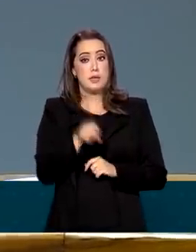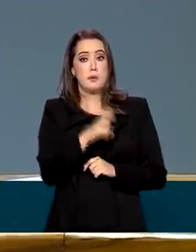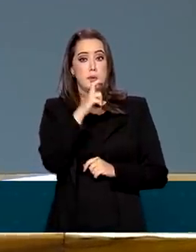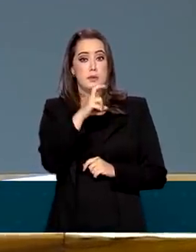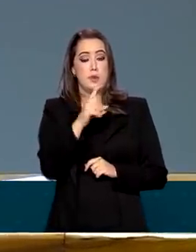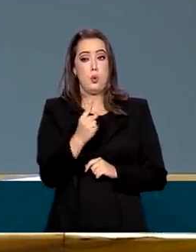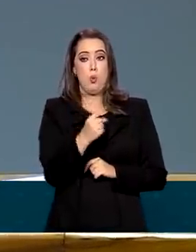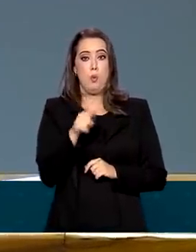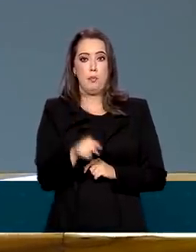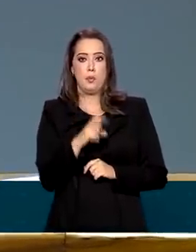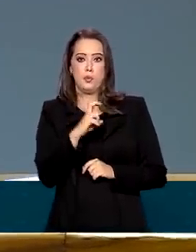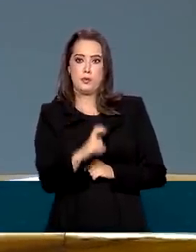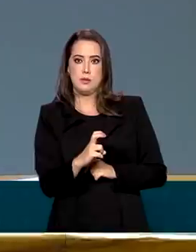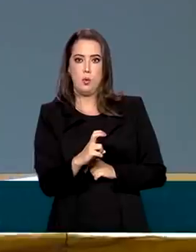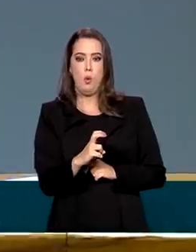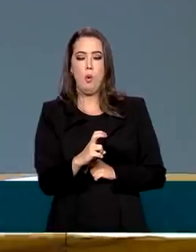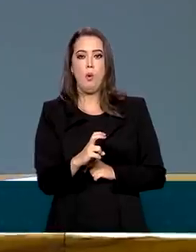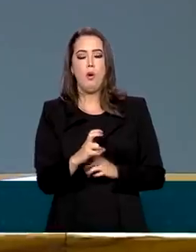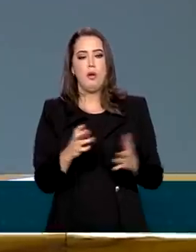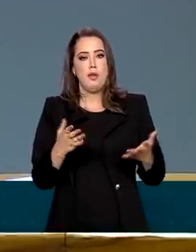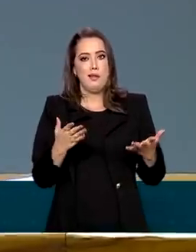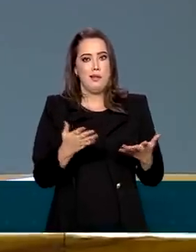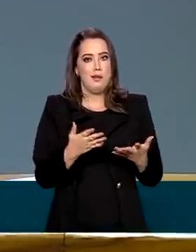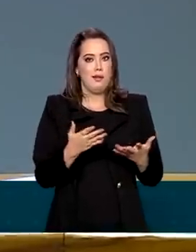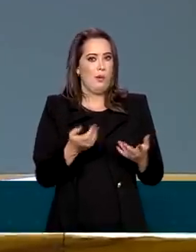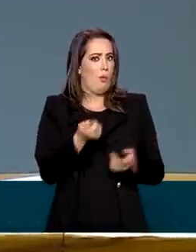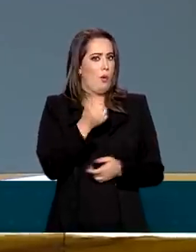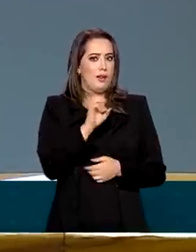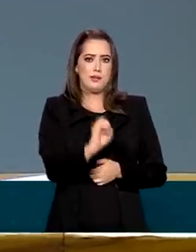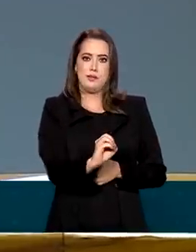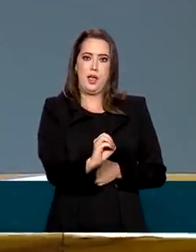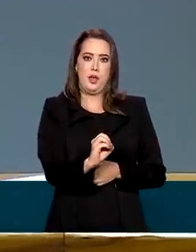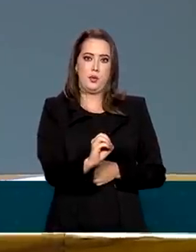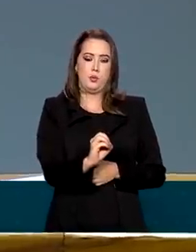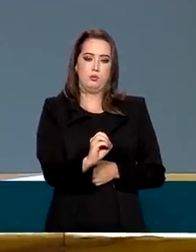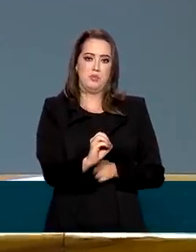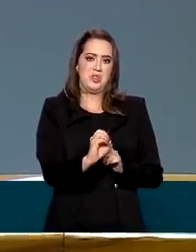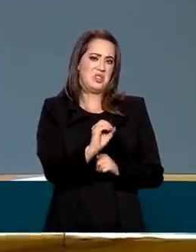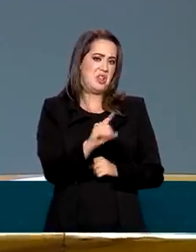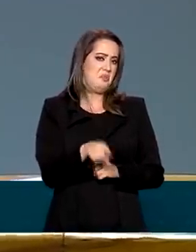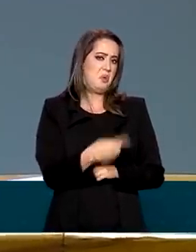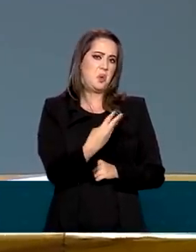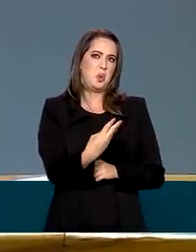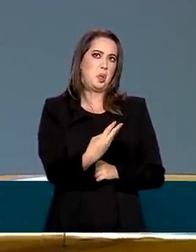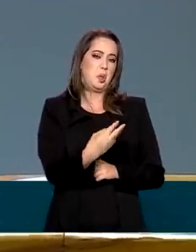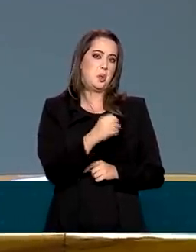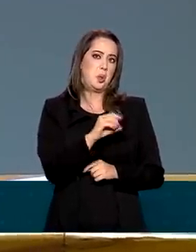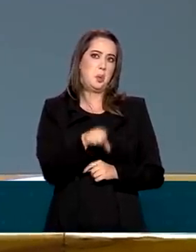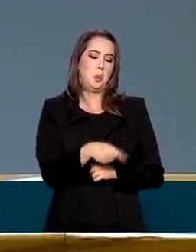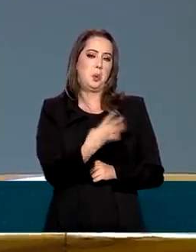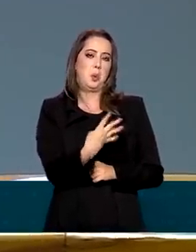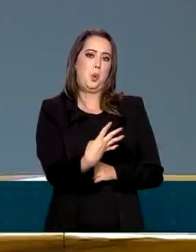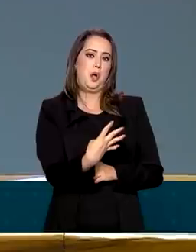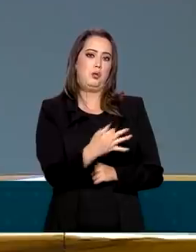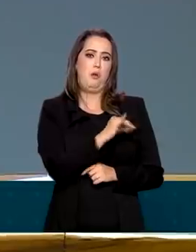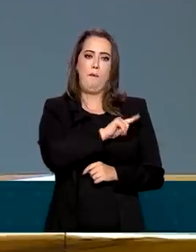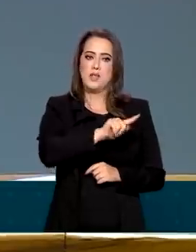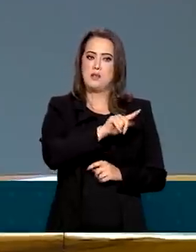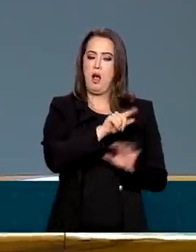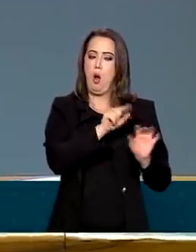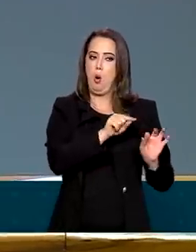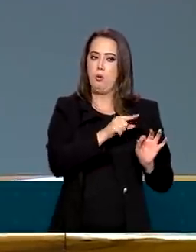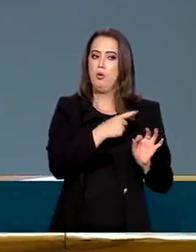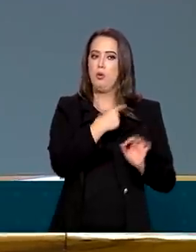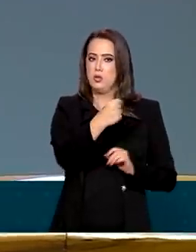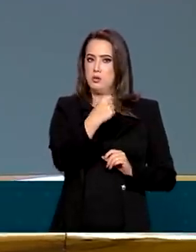$ 1,5, R$ do e praticamente zero o ano que vem. R$,3, R 0,4. Então, o fiscal, quando eu